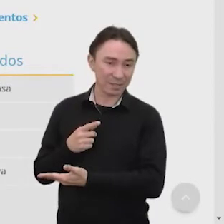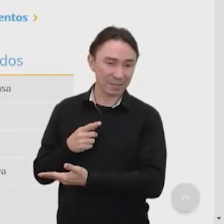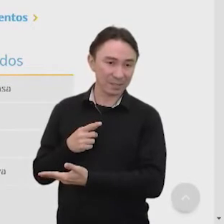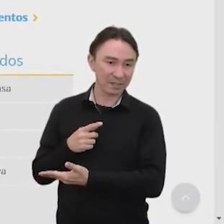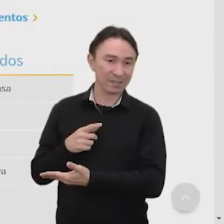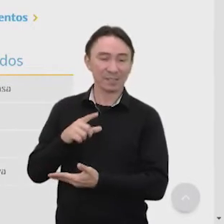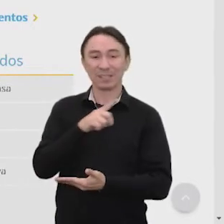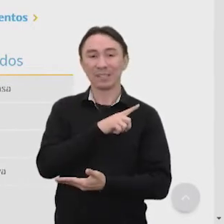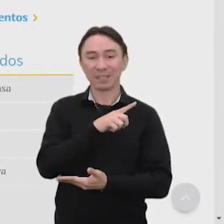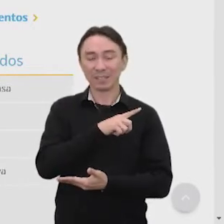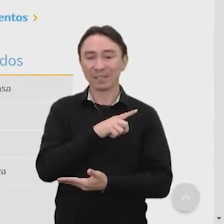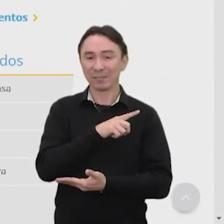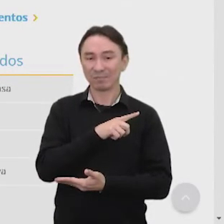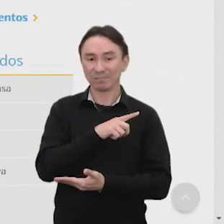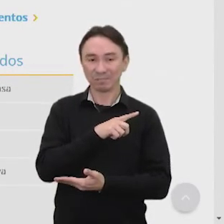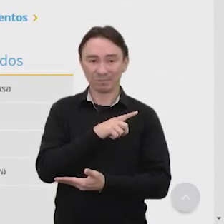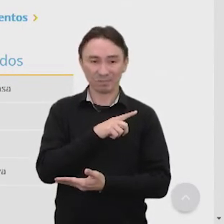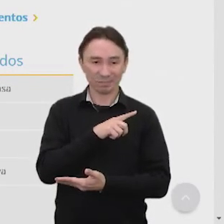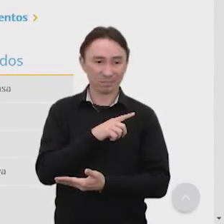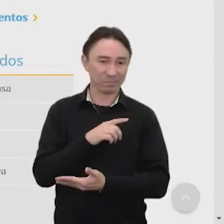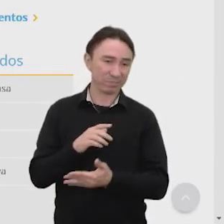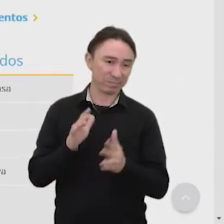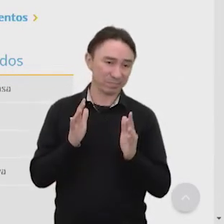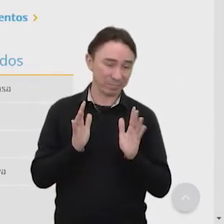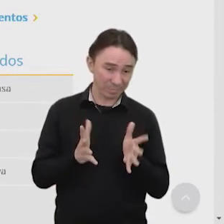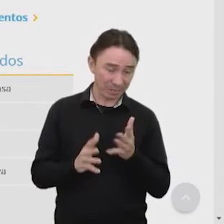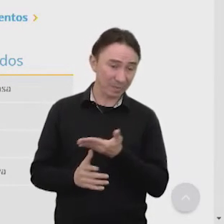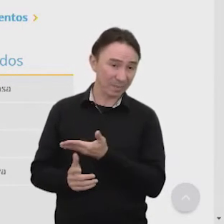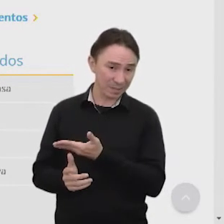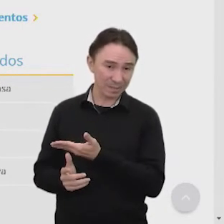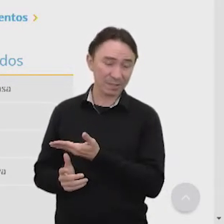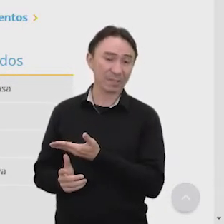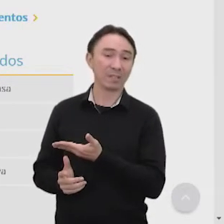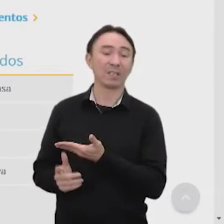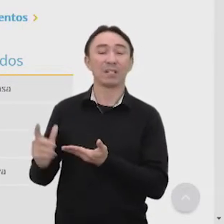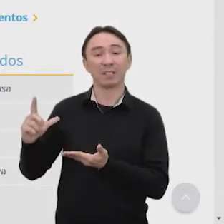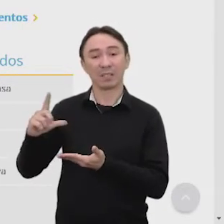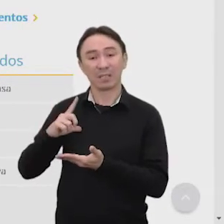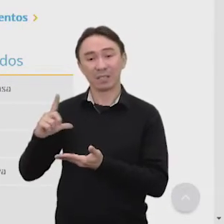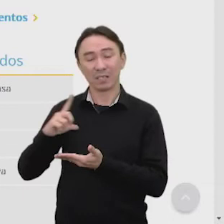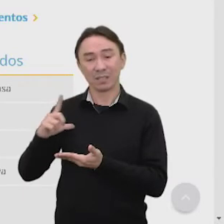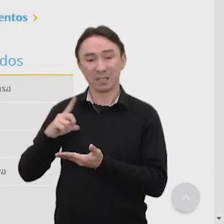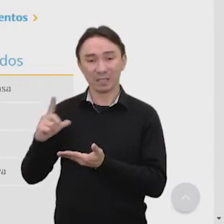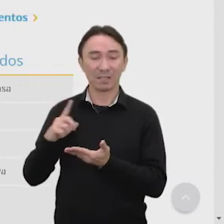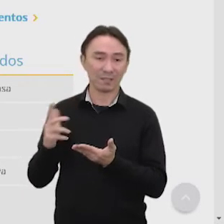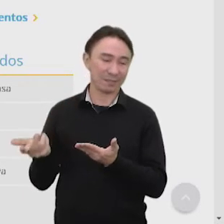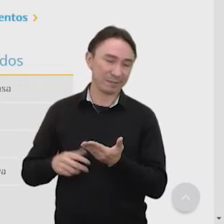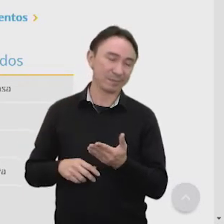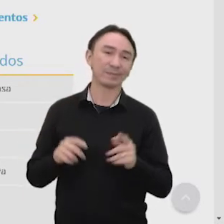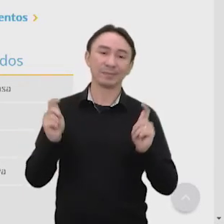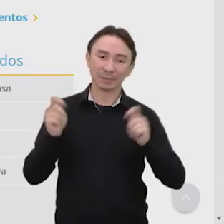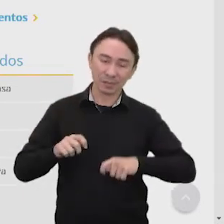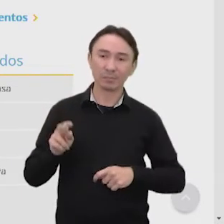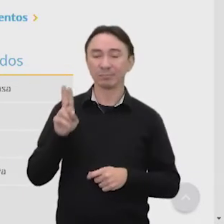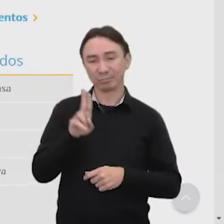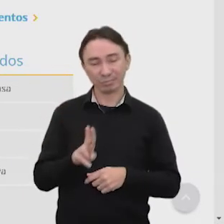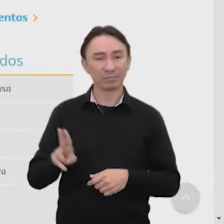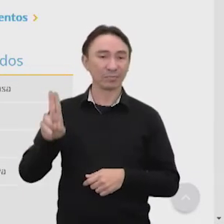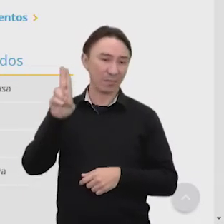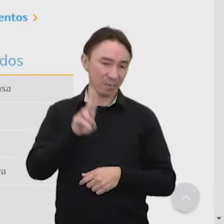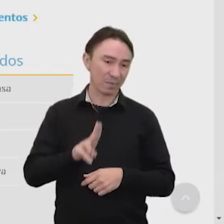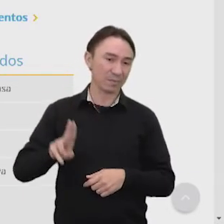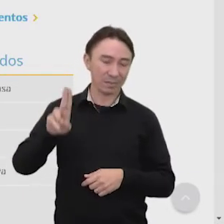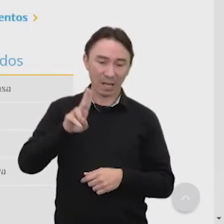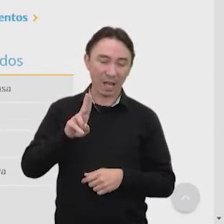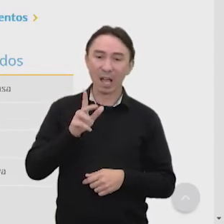ou seja, ela passa, ela vem em todo momento, né, a gente consegue reutilizar, ela não